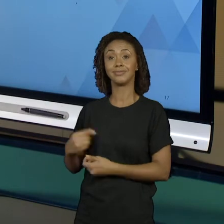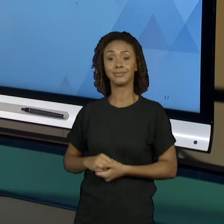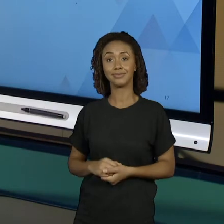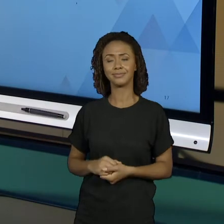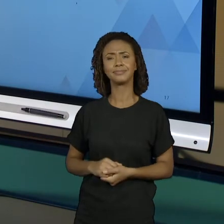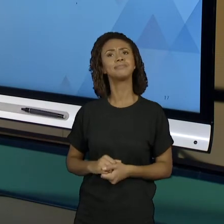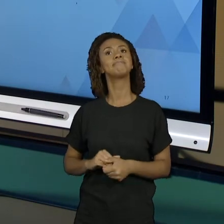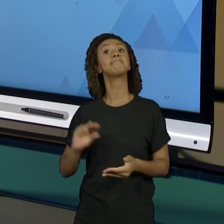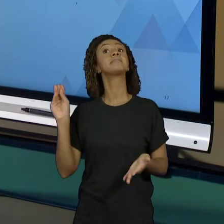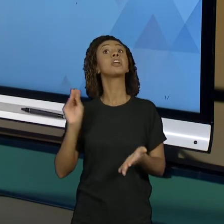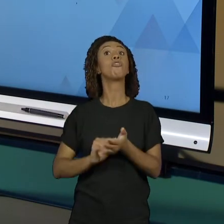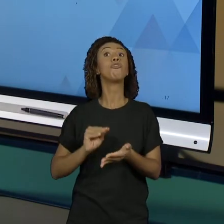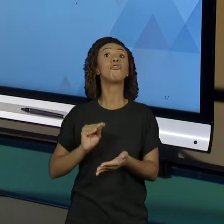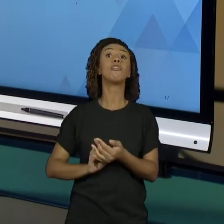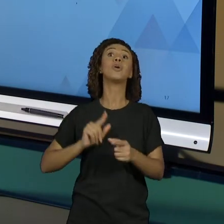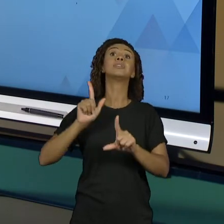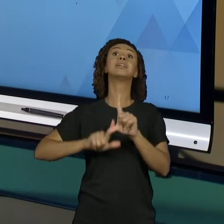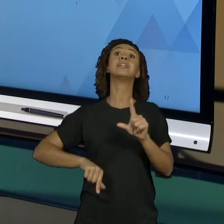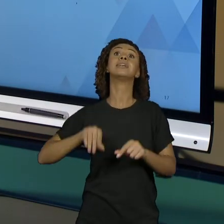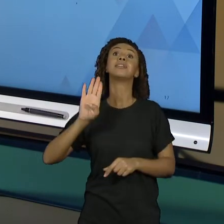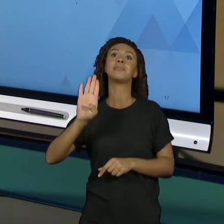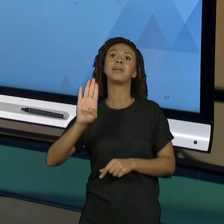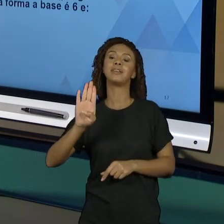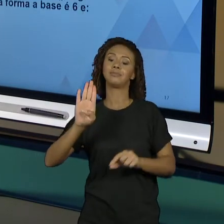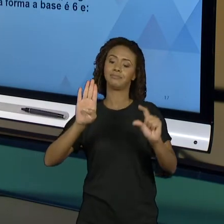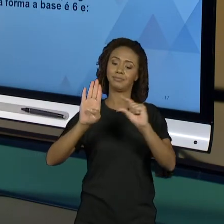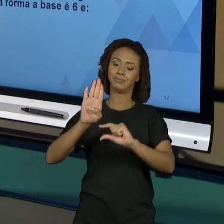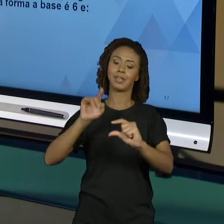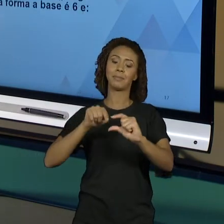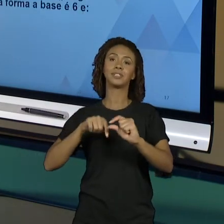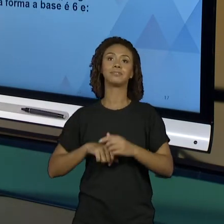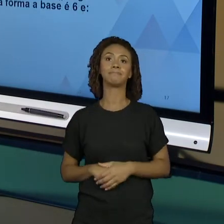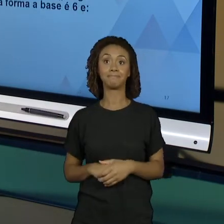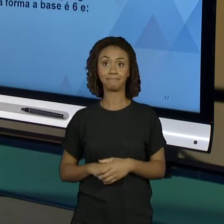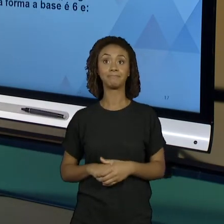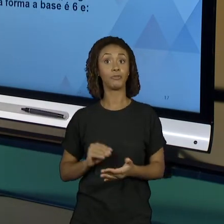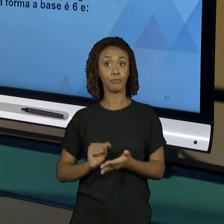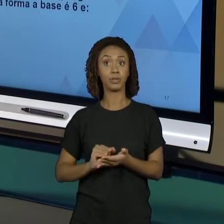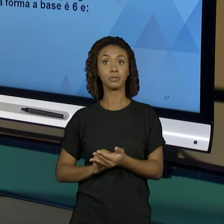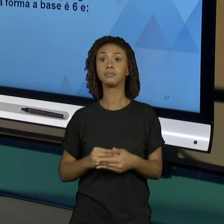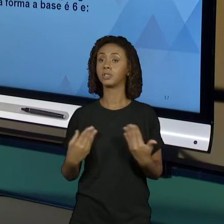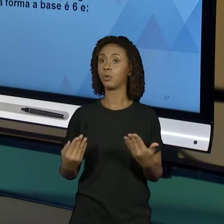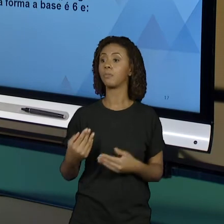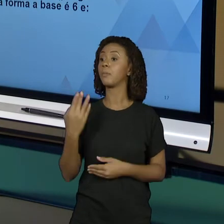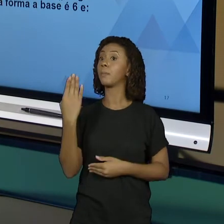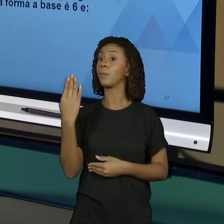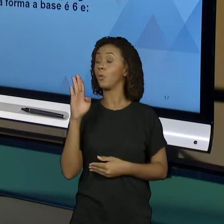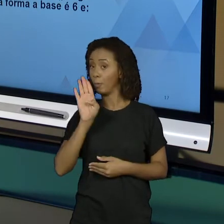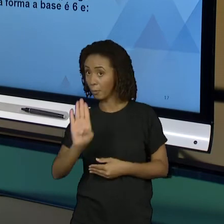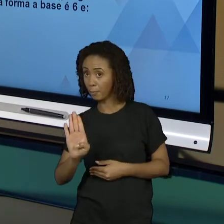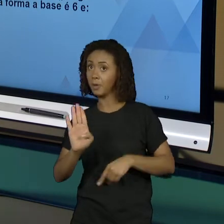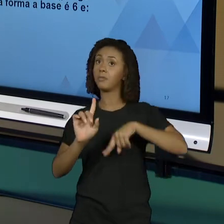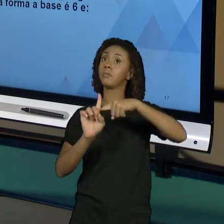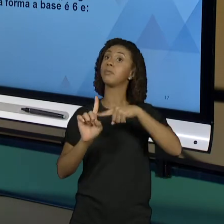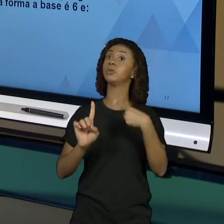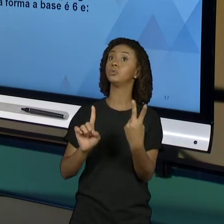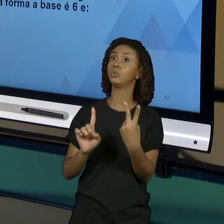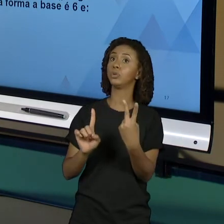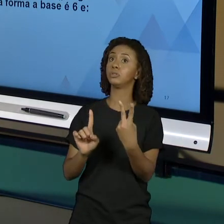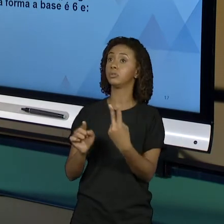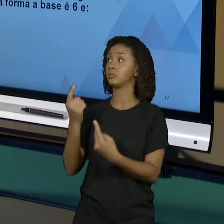Falta determinar quem? O B e a base. Tá? Bom o B mais 2 que aparece aqui olha